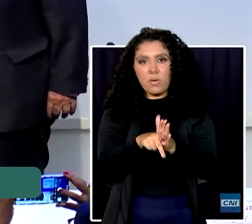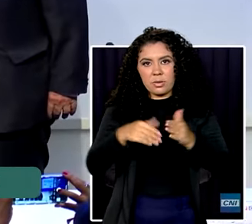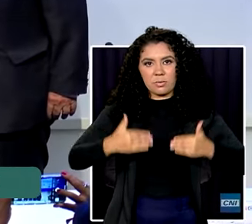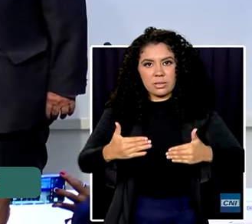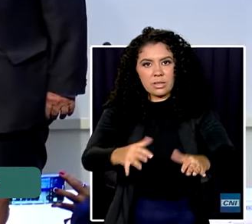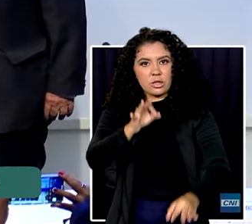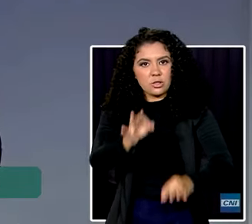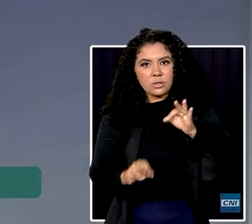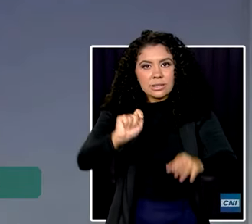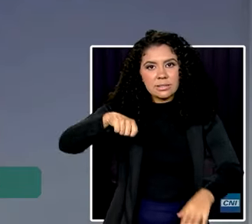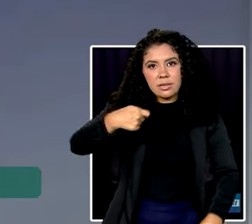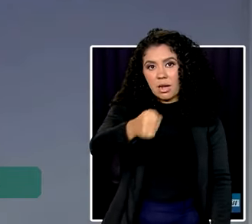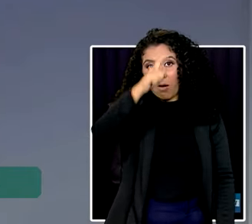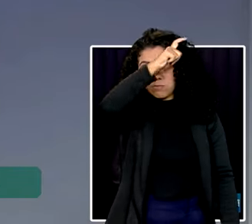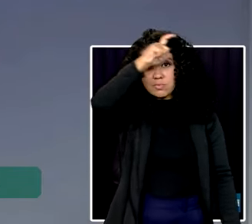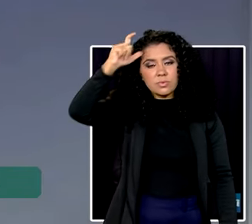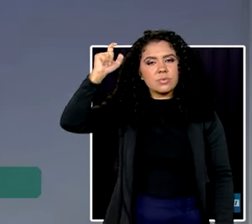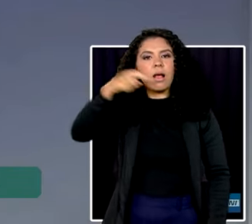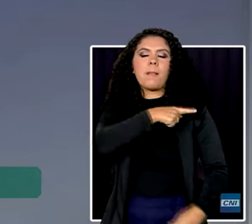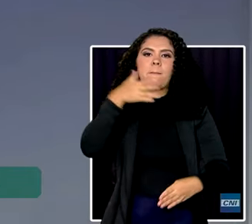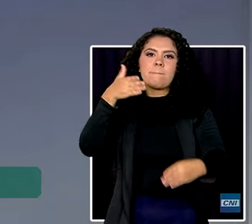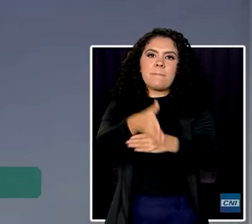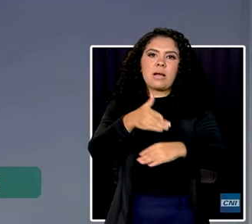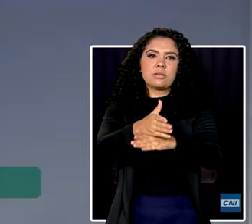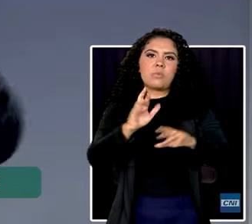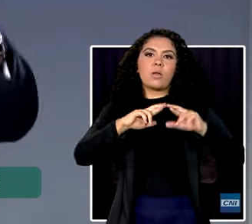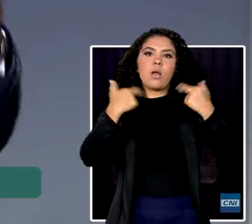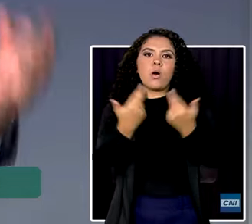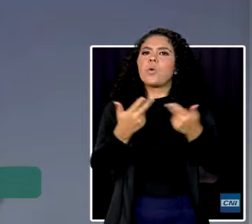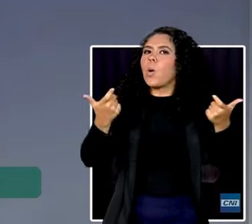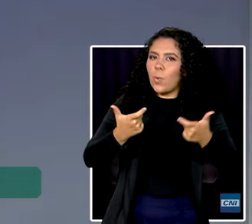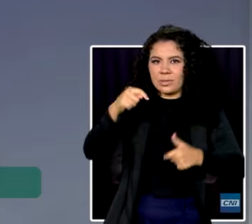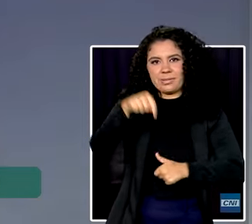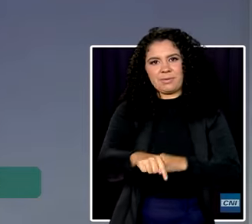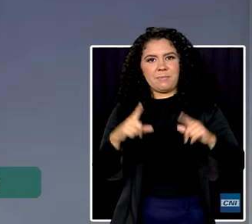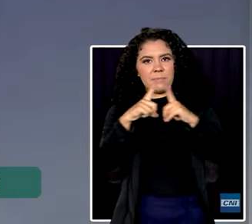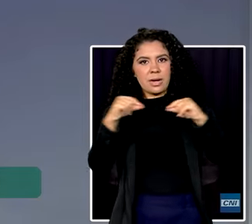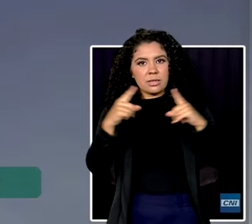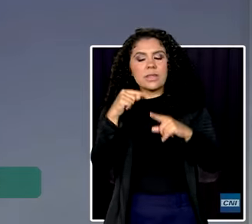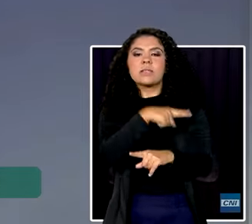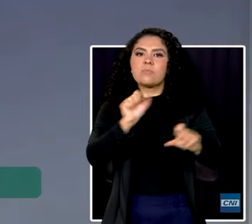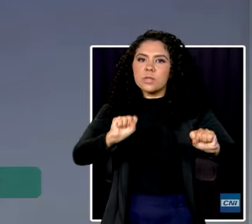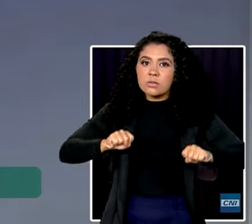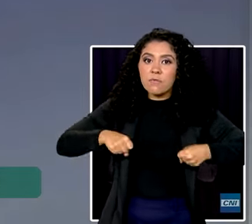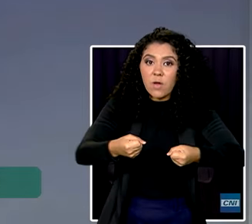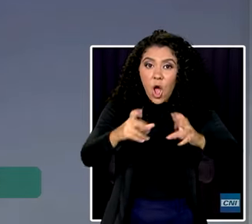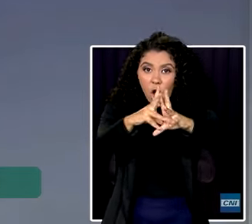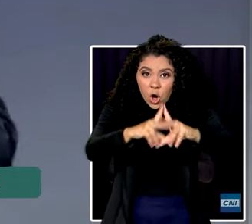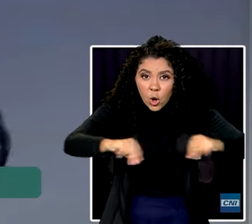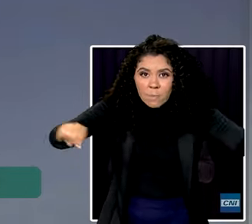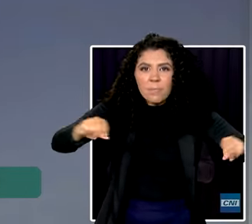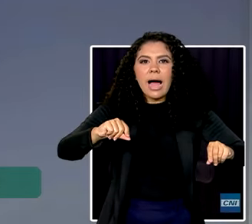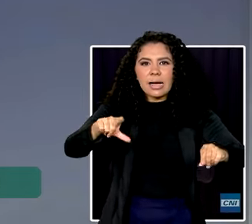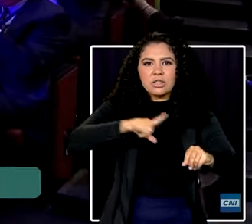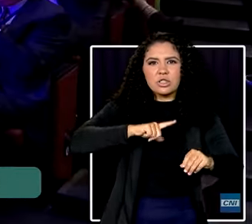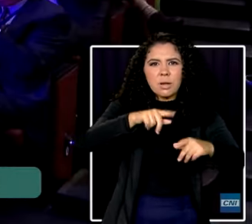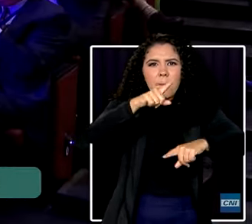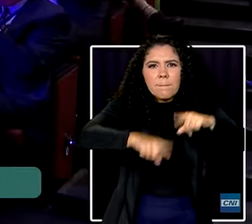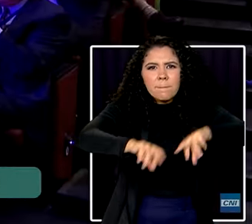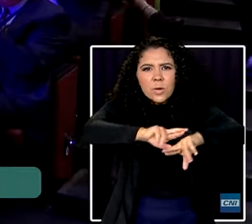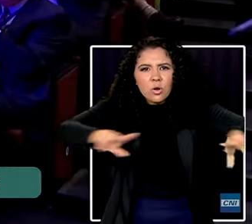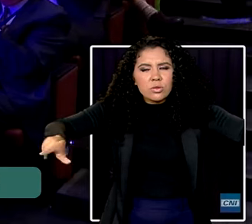Lewandowski, participou do encontro realizado em Brasília e defendeu que o combate à pirataria e às falsificações